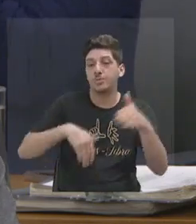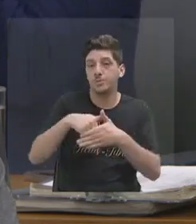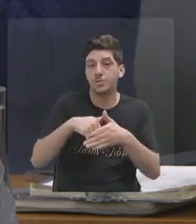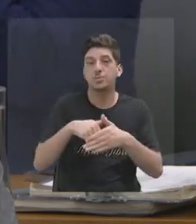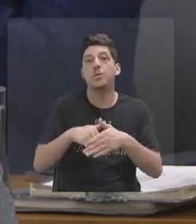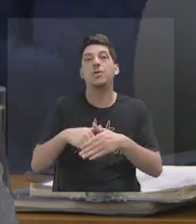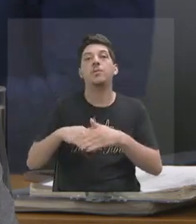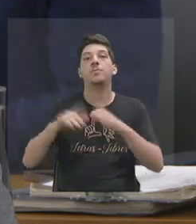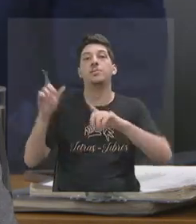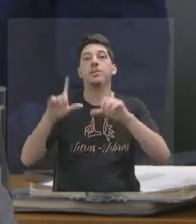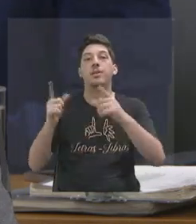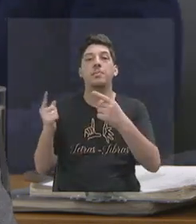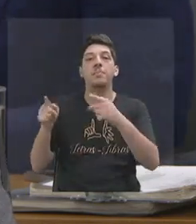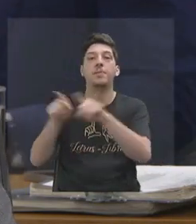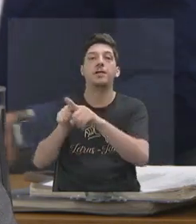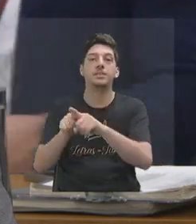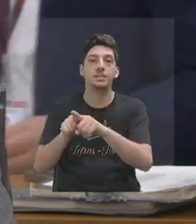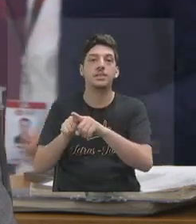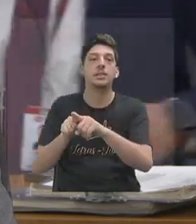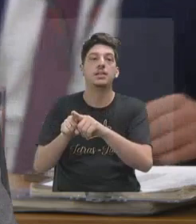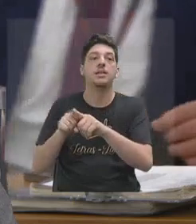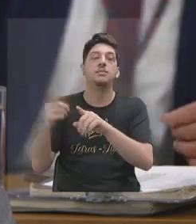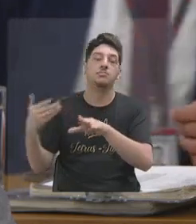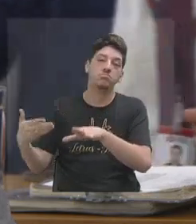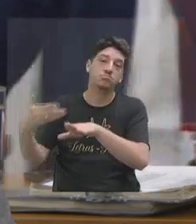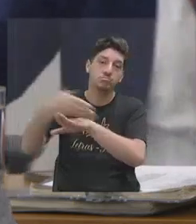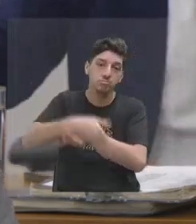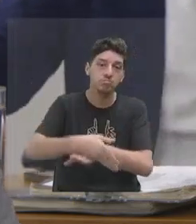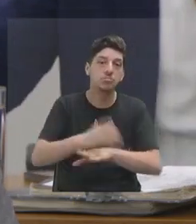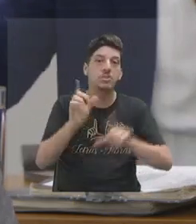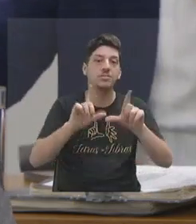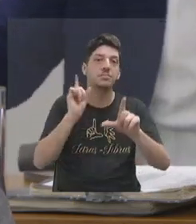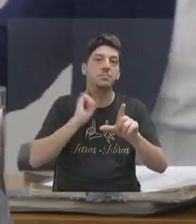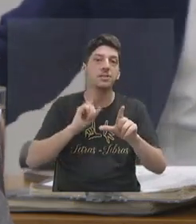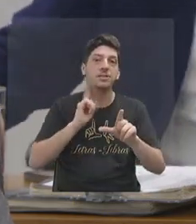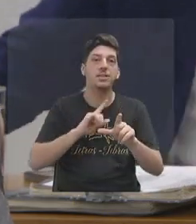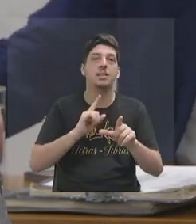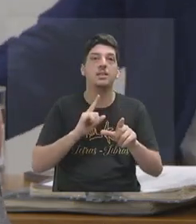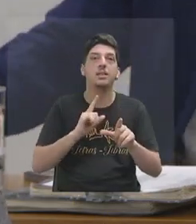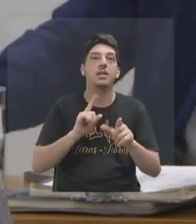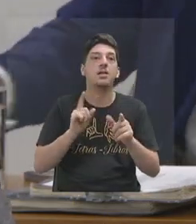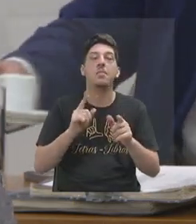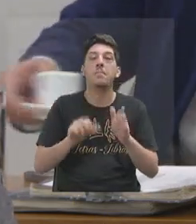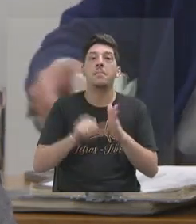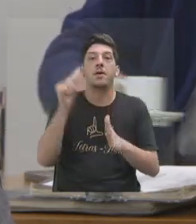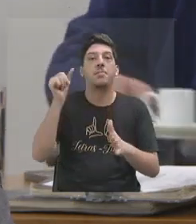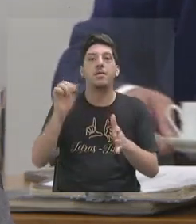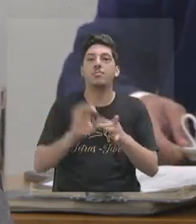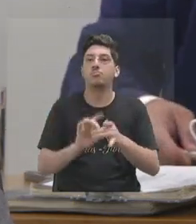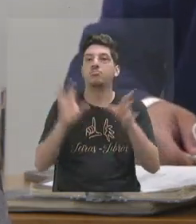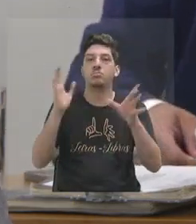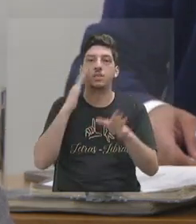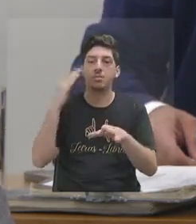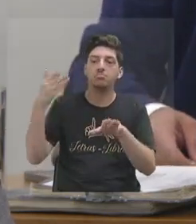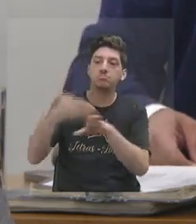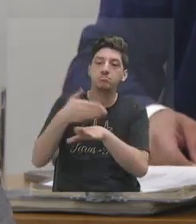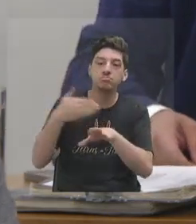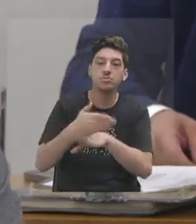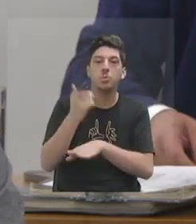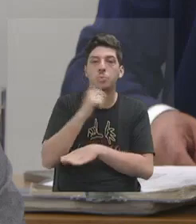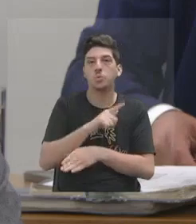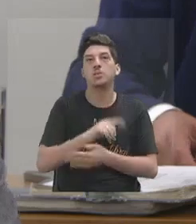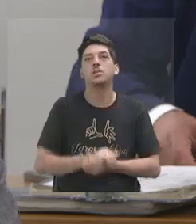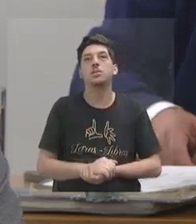as TVs parceiras estão com entrada na rede Minas, como eu posso dizer que nunca eles tiveram. Nem questão de...